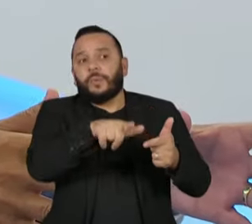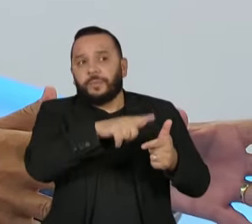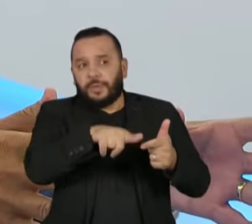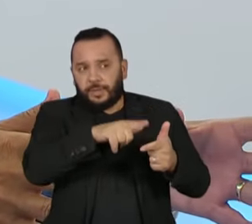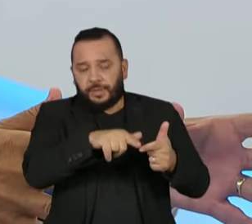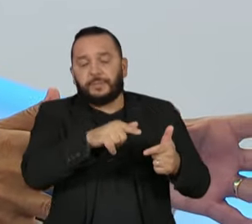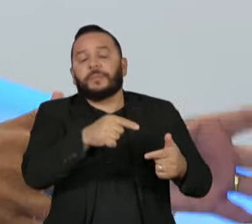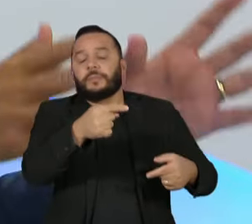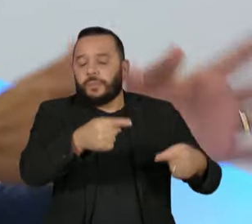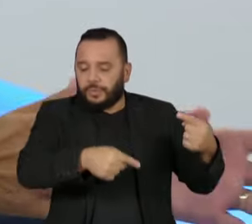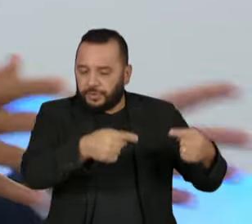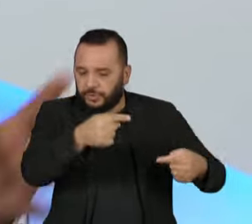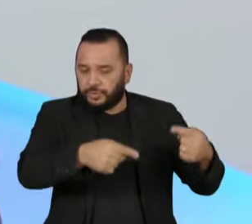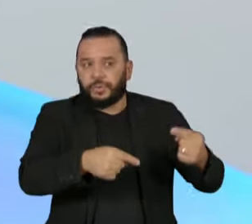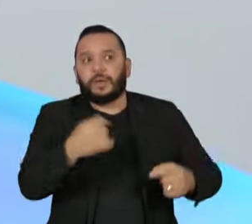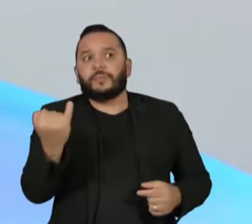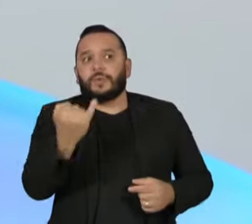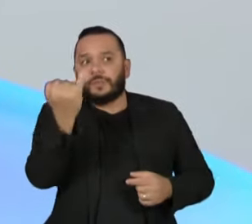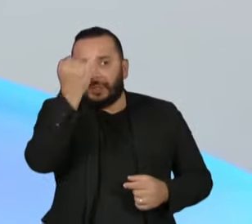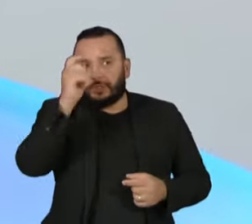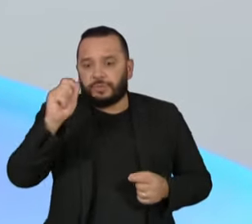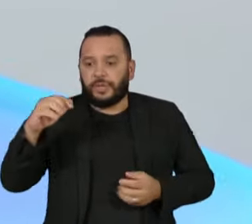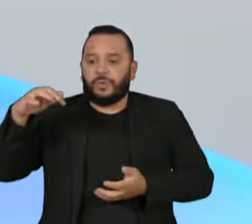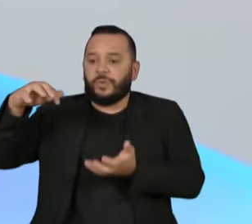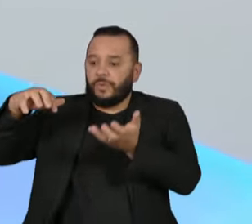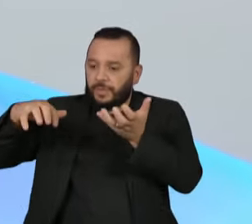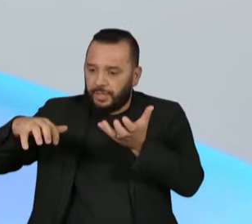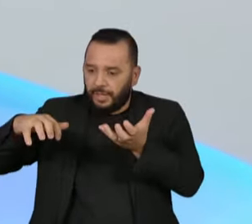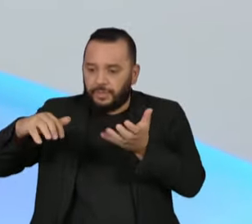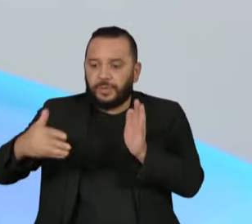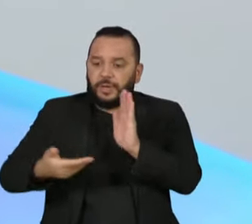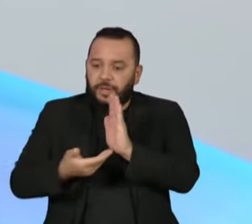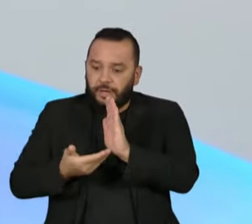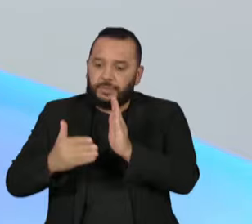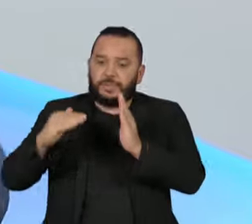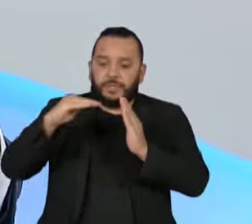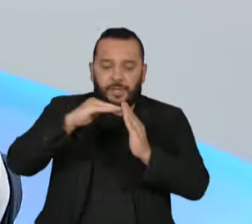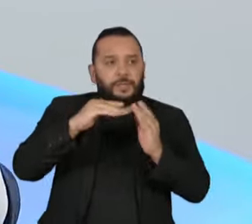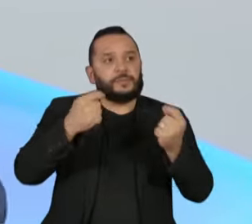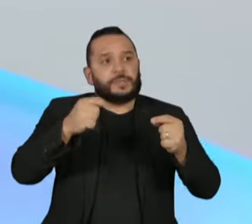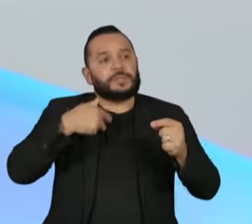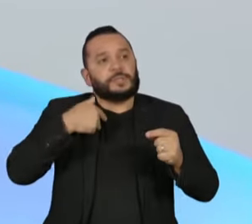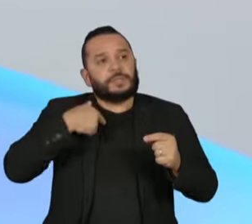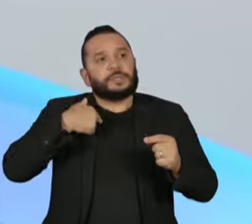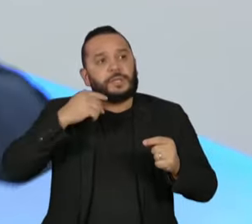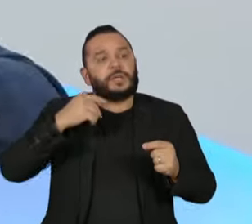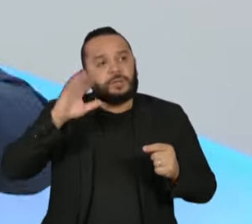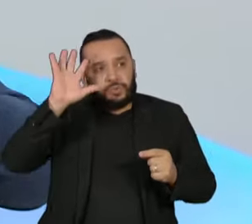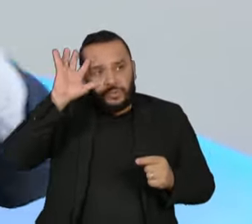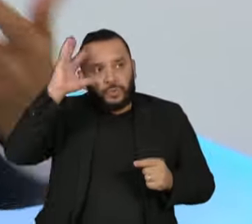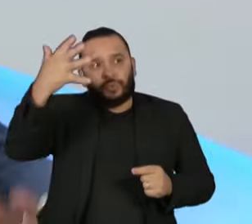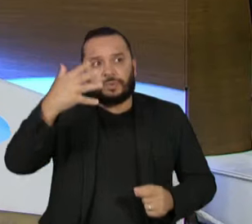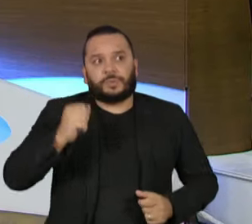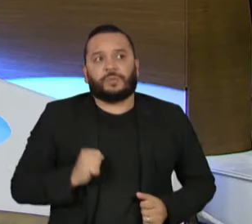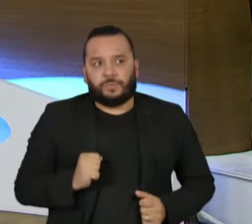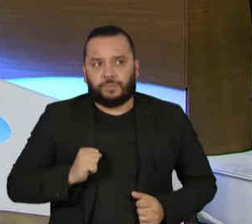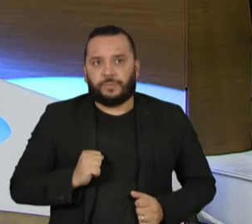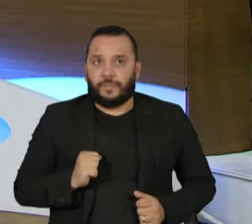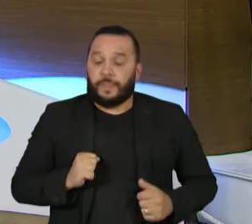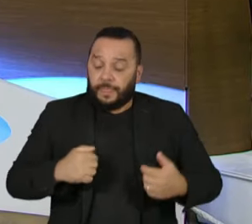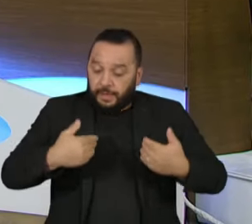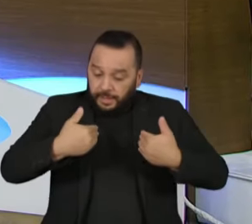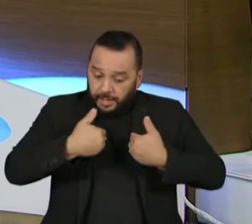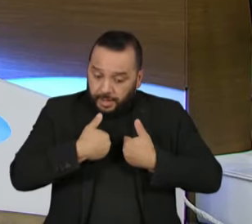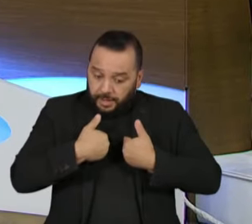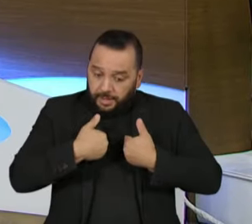importante que o próprio Congresso, Câmara e Senado encontrem uma solução. O que é se deseja do que, aí eu vou falar agora, como